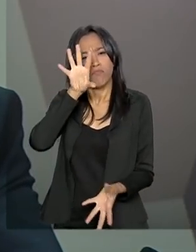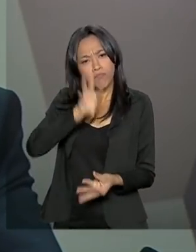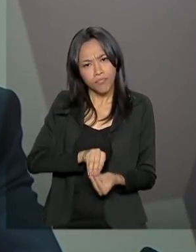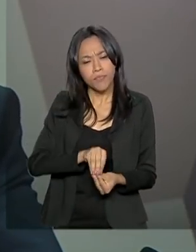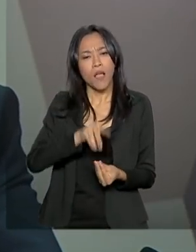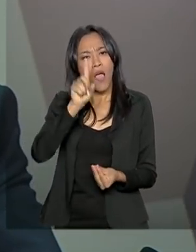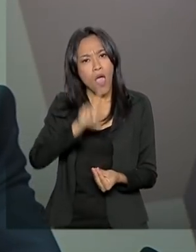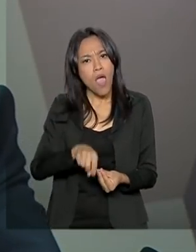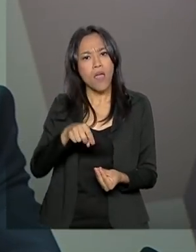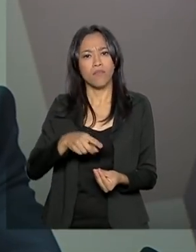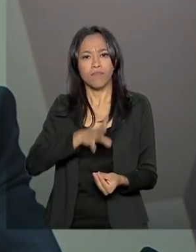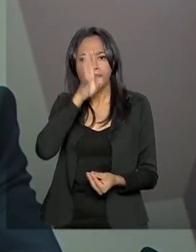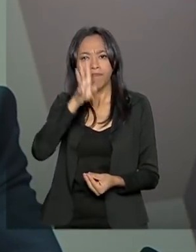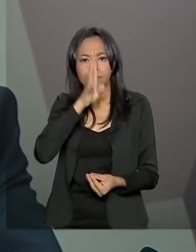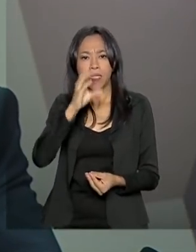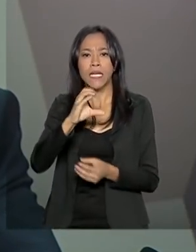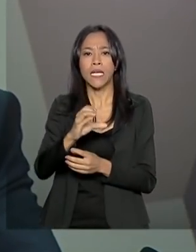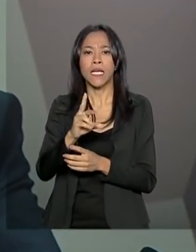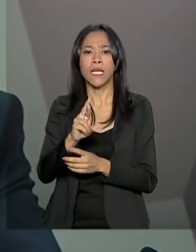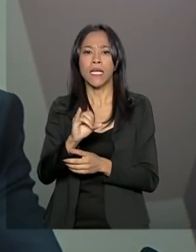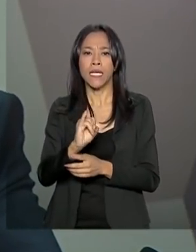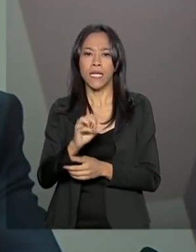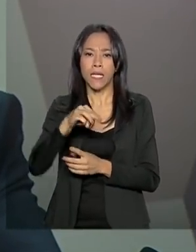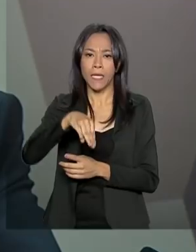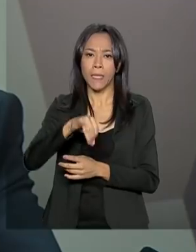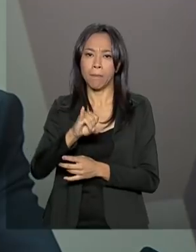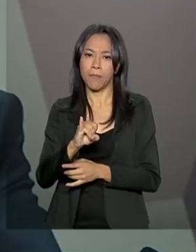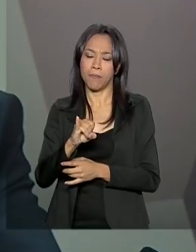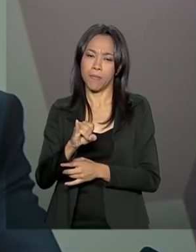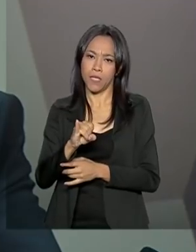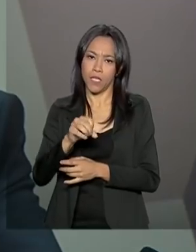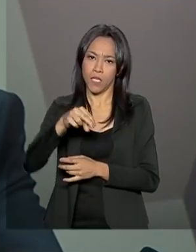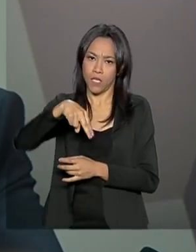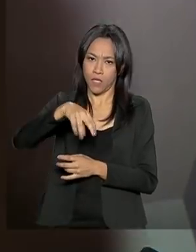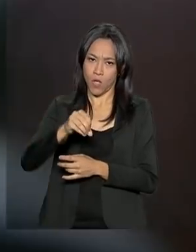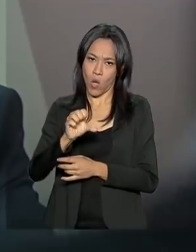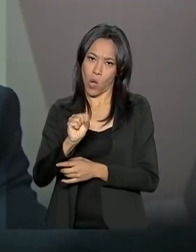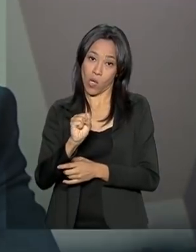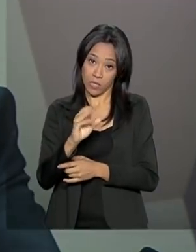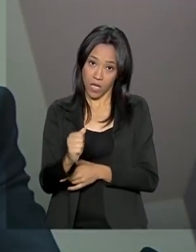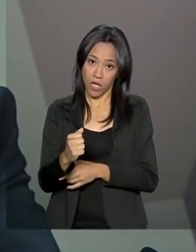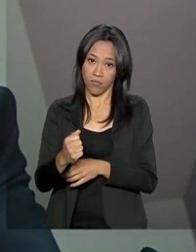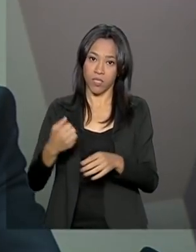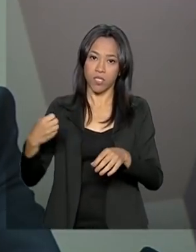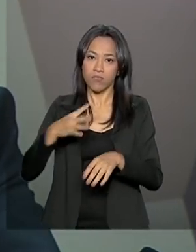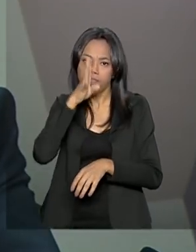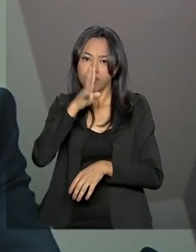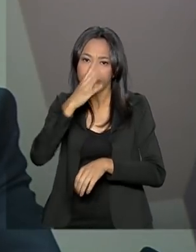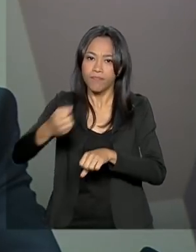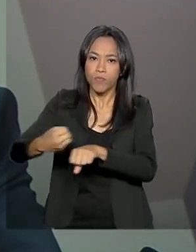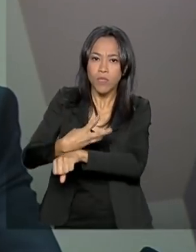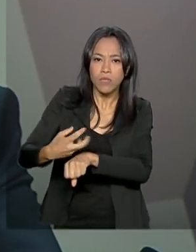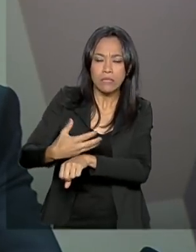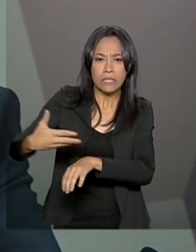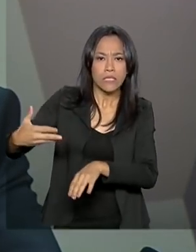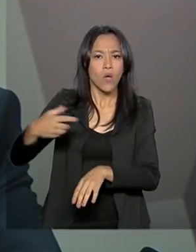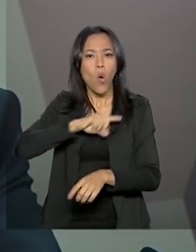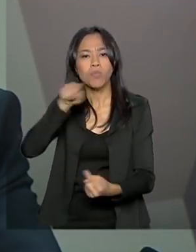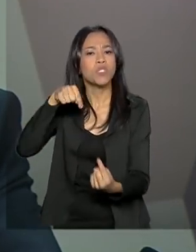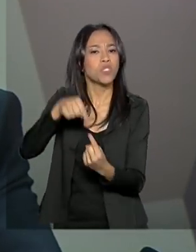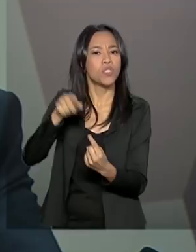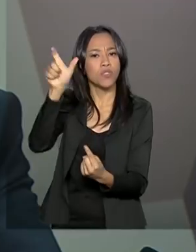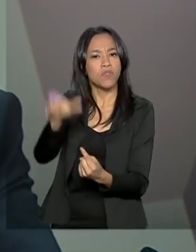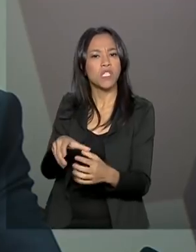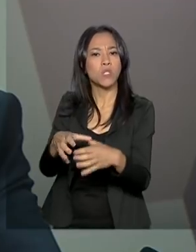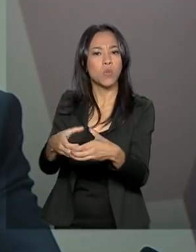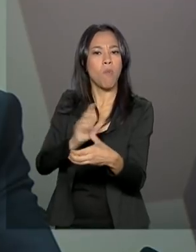uma invasão criminosa por um grupo criminoso organizado que tem por objetivo ou invalidar